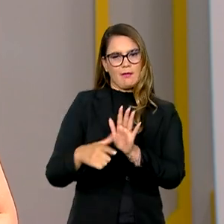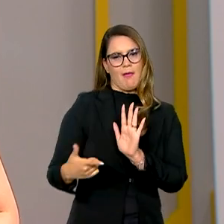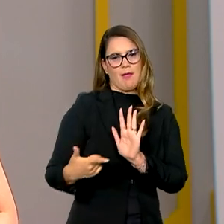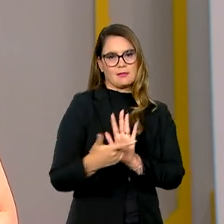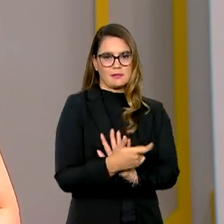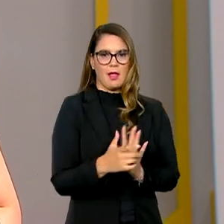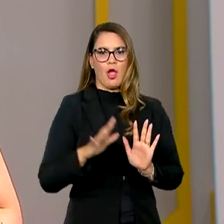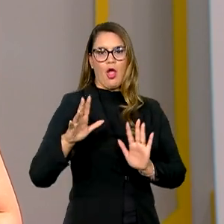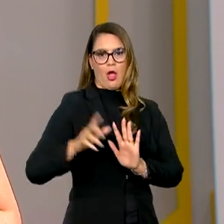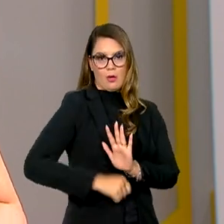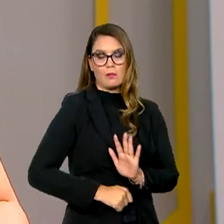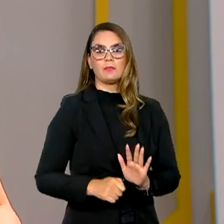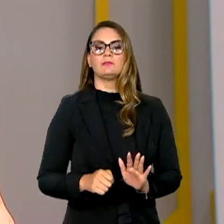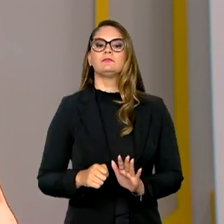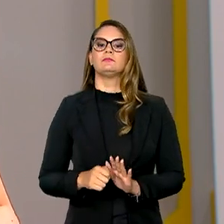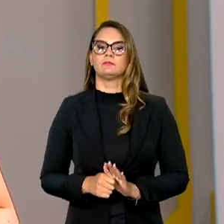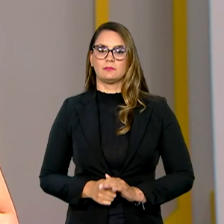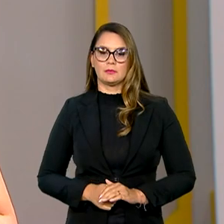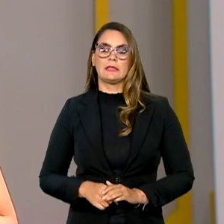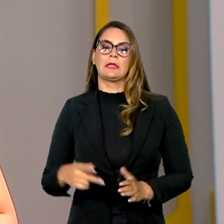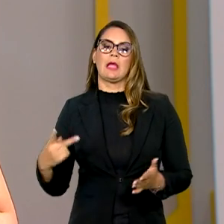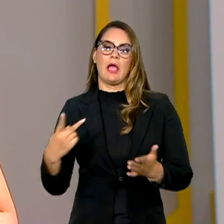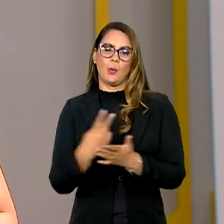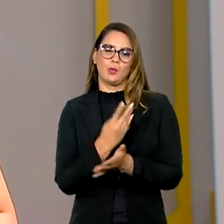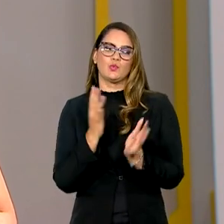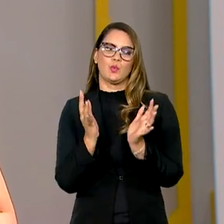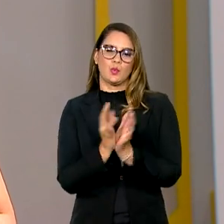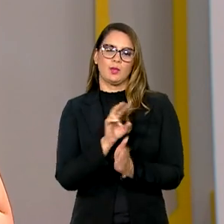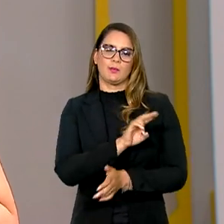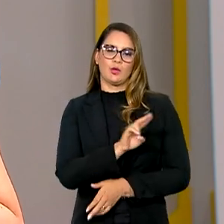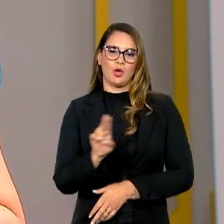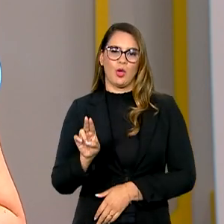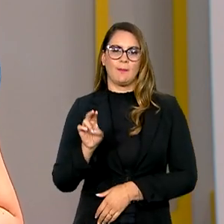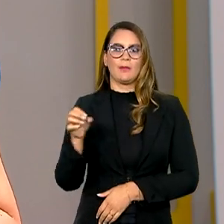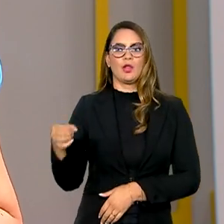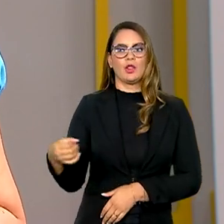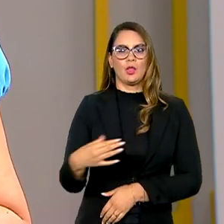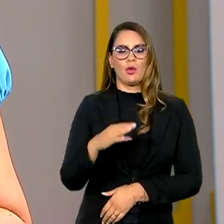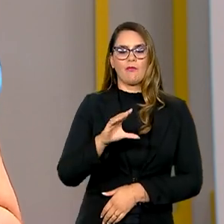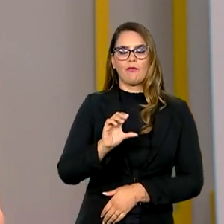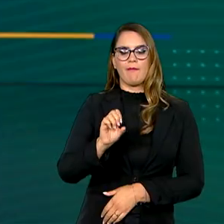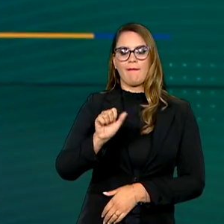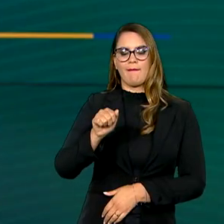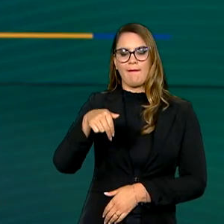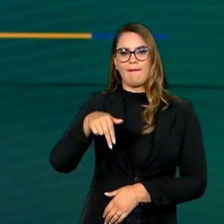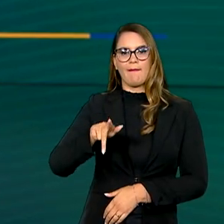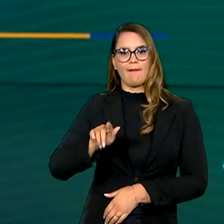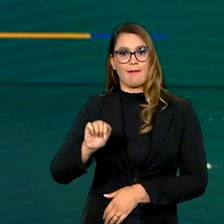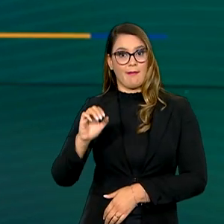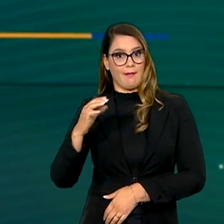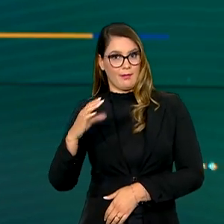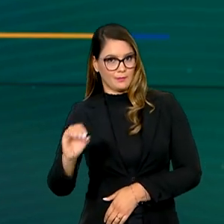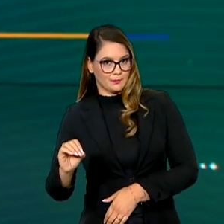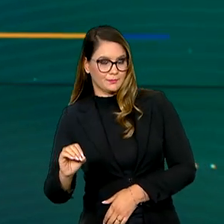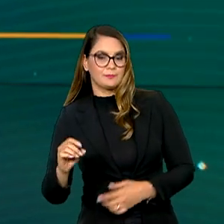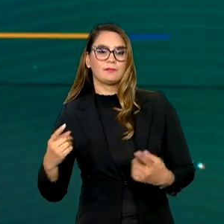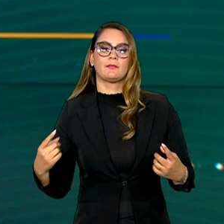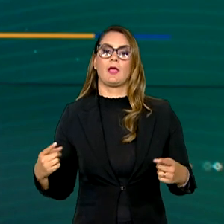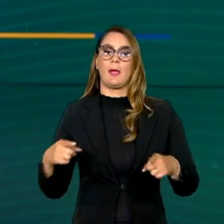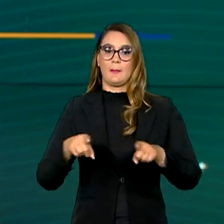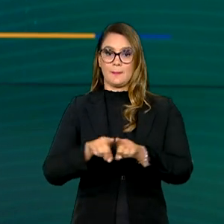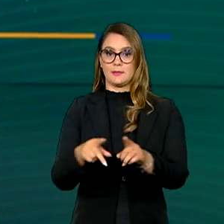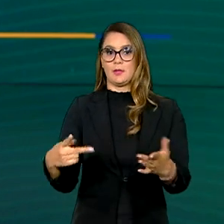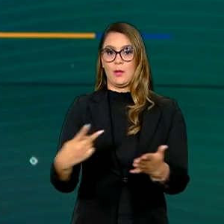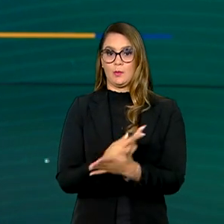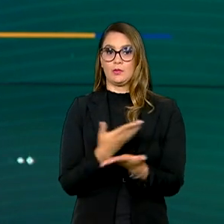e roubos, como os executados por grupos chamados de Novo Cangaço. A parceria foi firmada